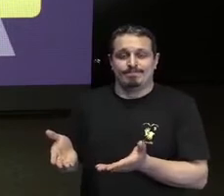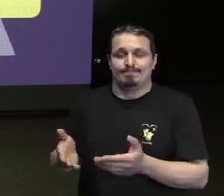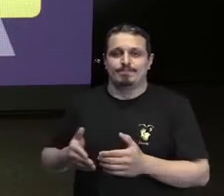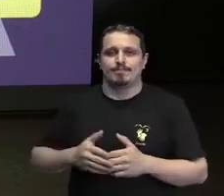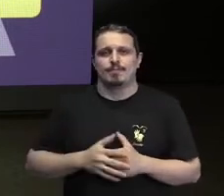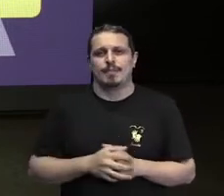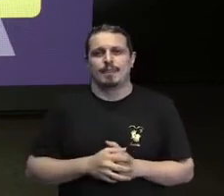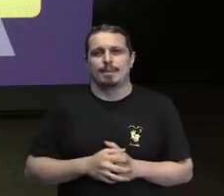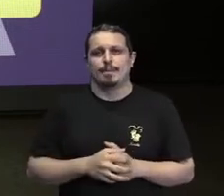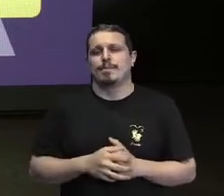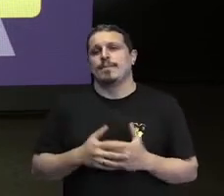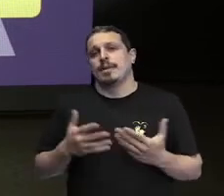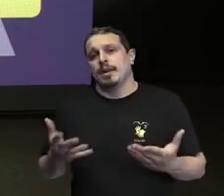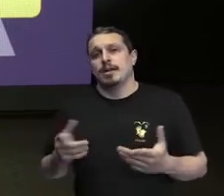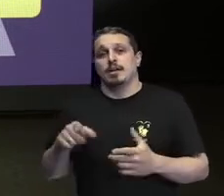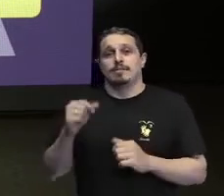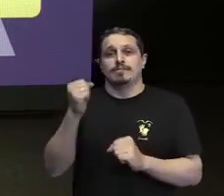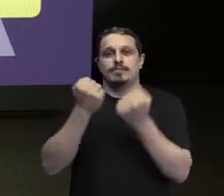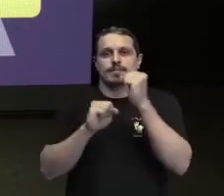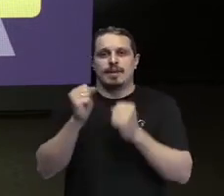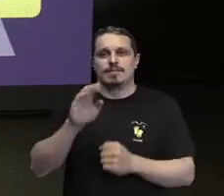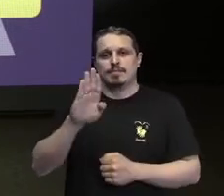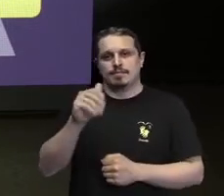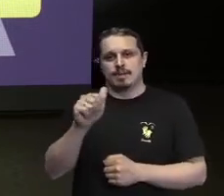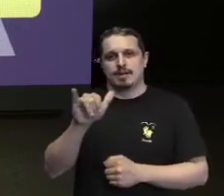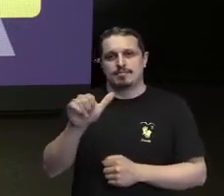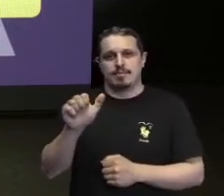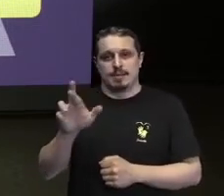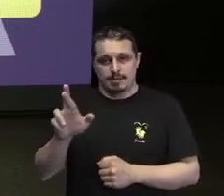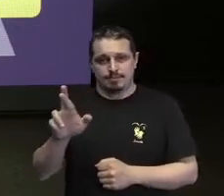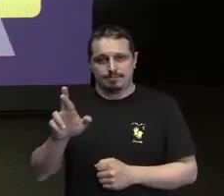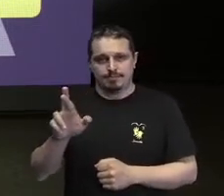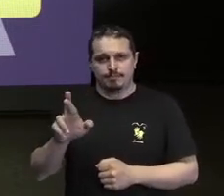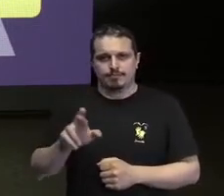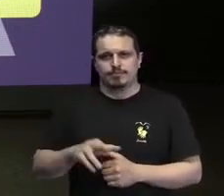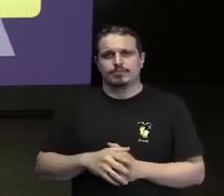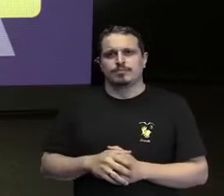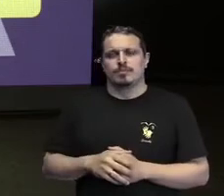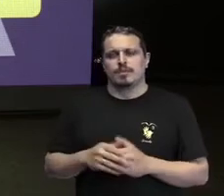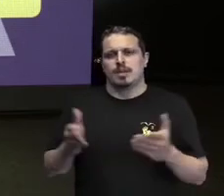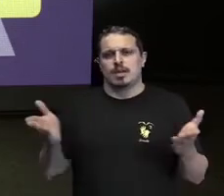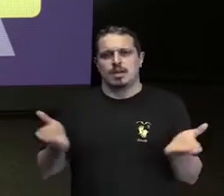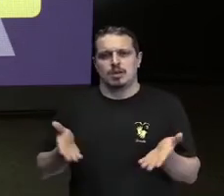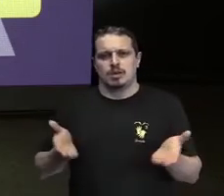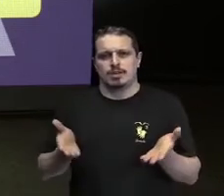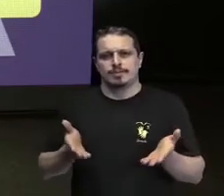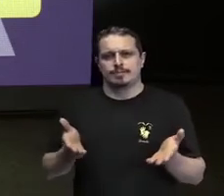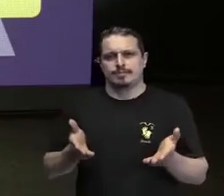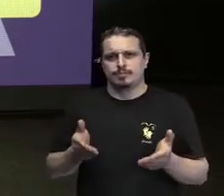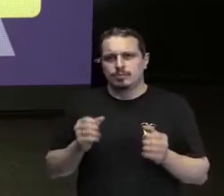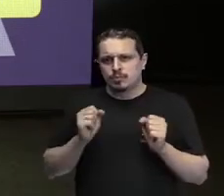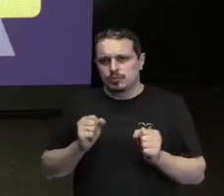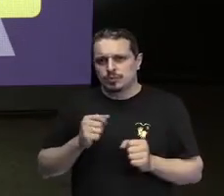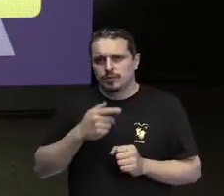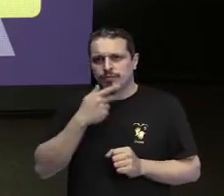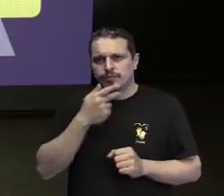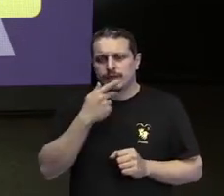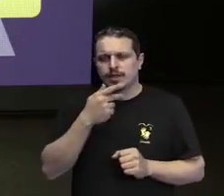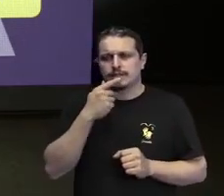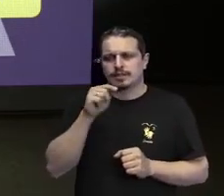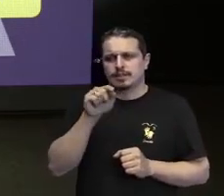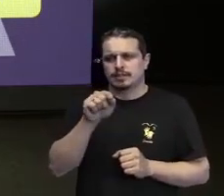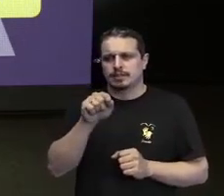a Bayer hoje eu posso dizer que ela assume o papel que eu espero como pessoa com